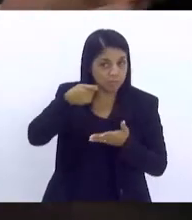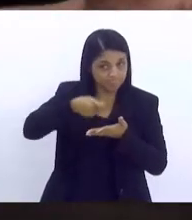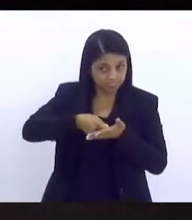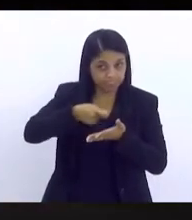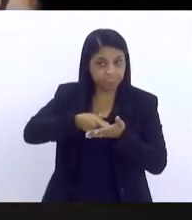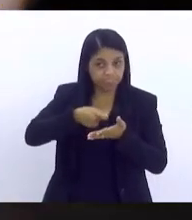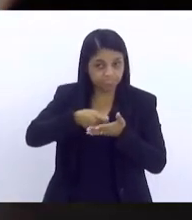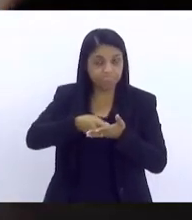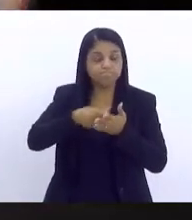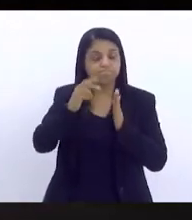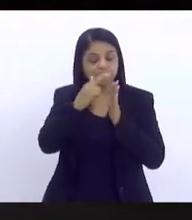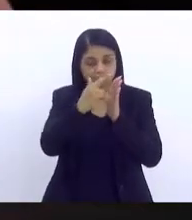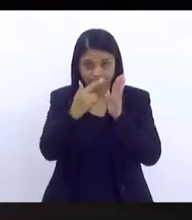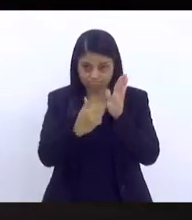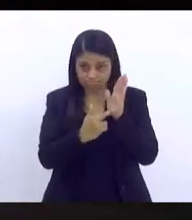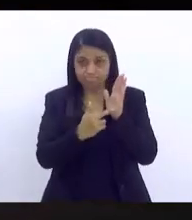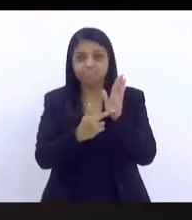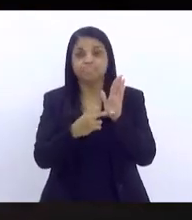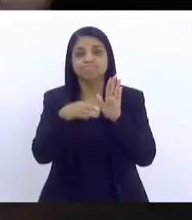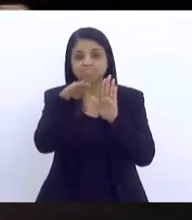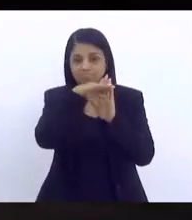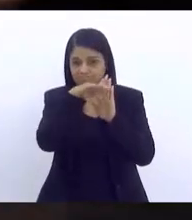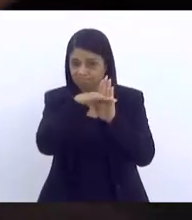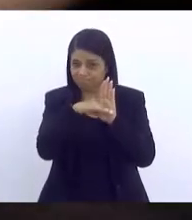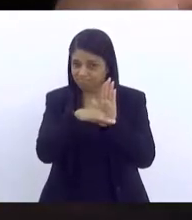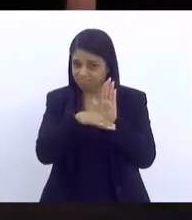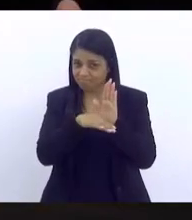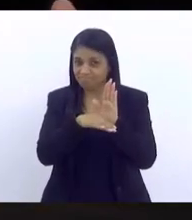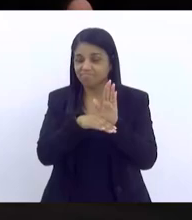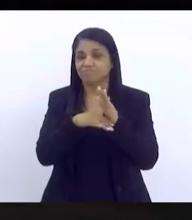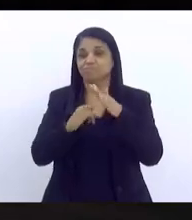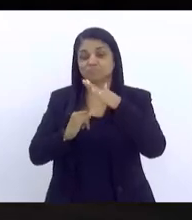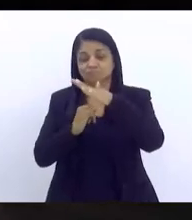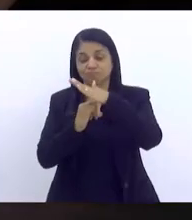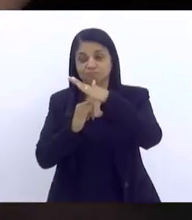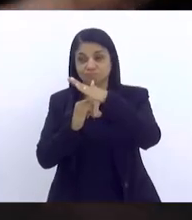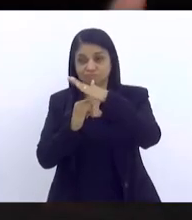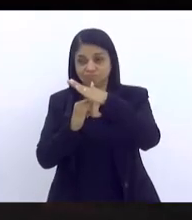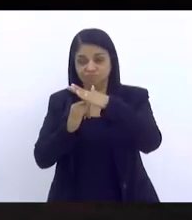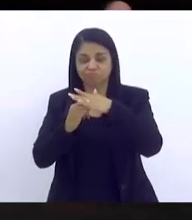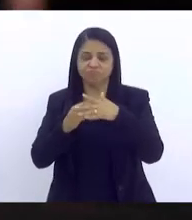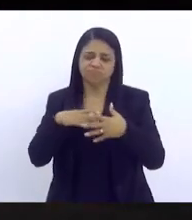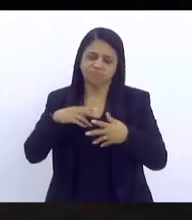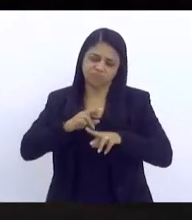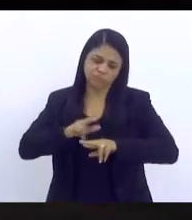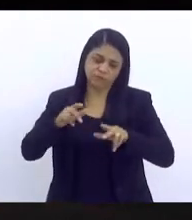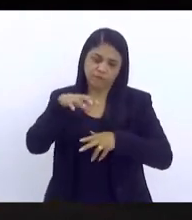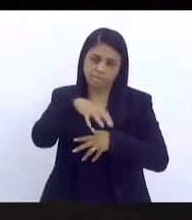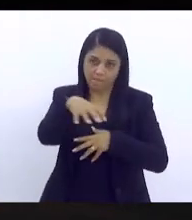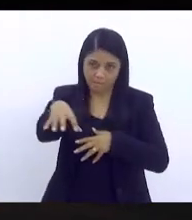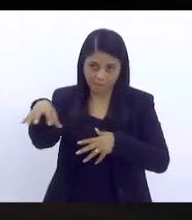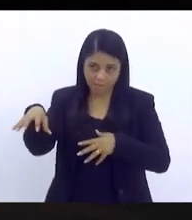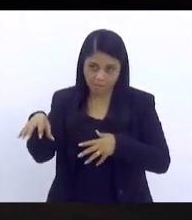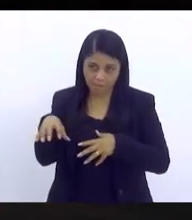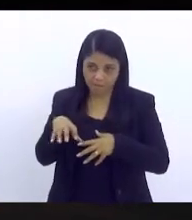tem que ser respaldado, isso tem que estar na dinâmica institucional dos diferentes setores, isso tem que estar